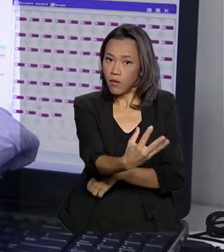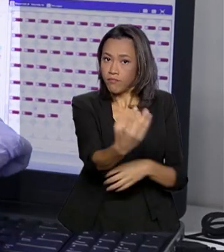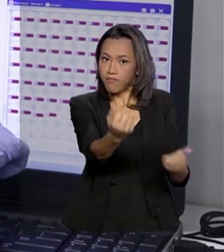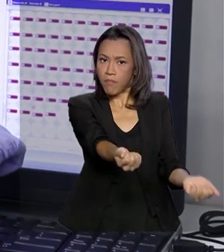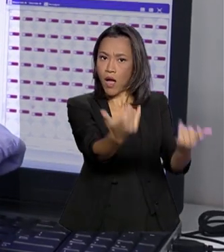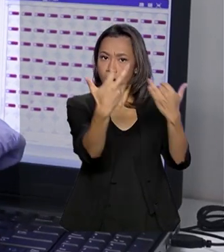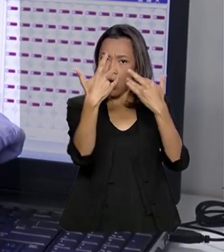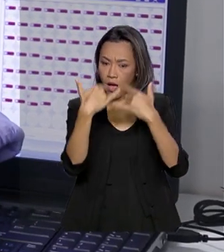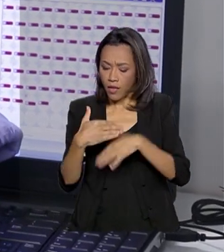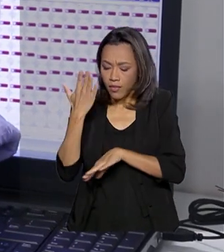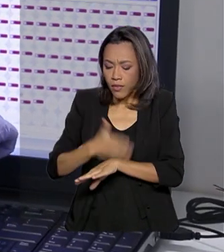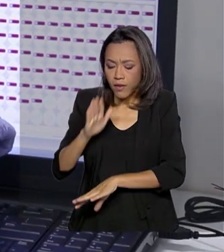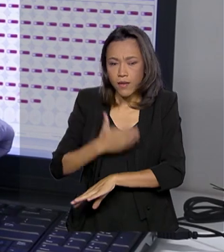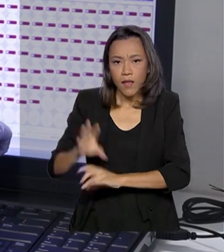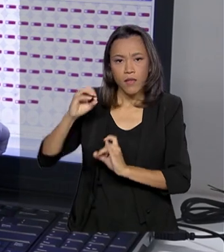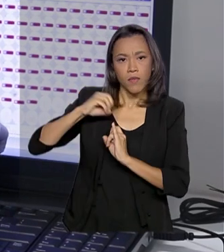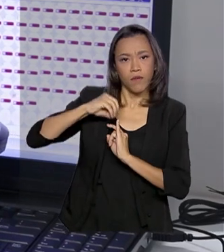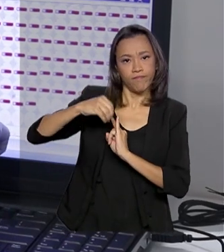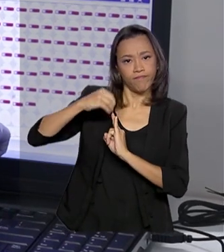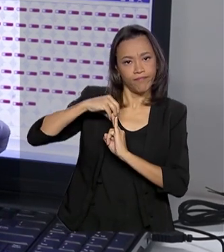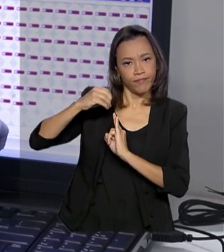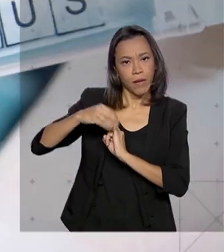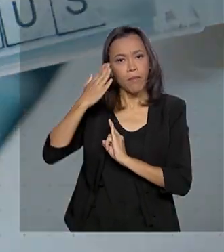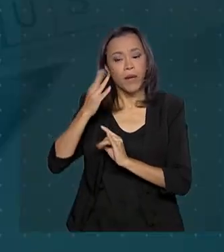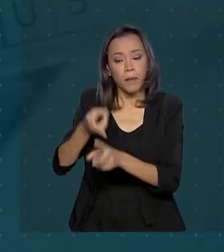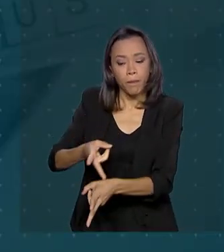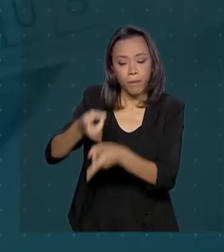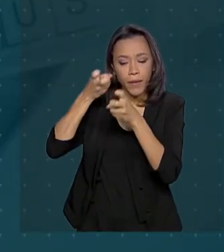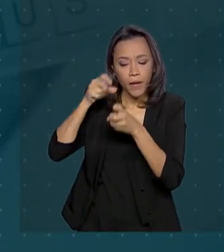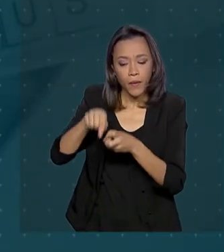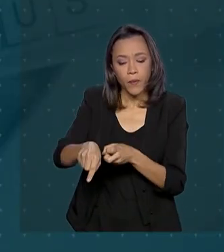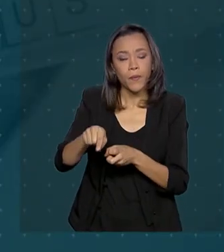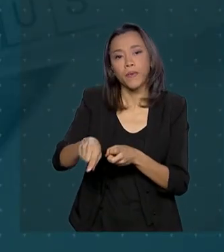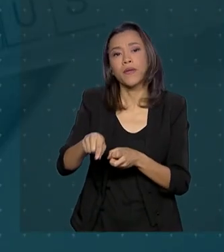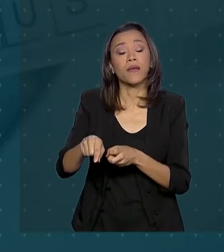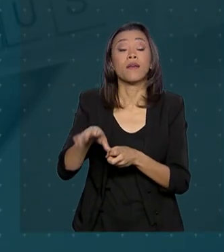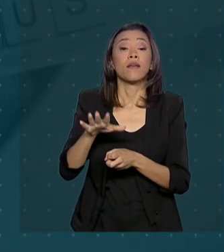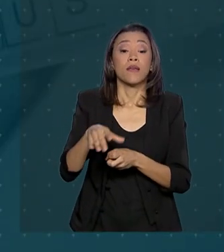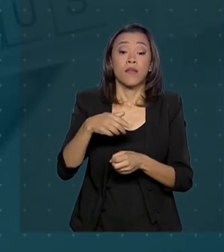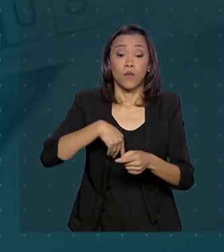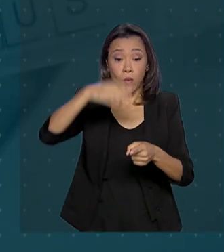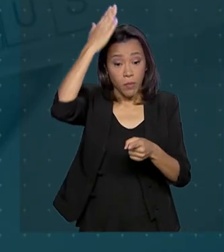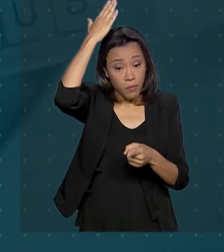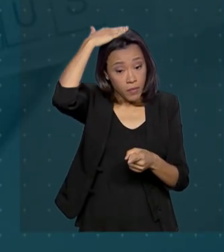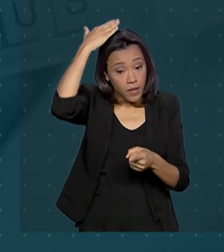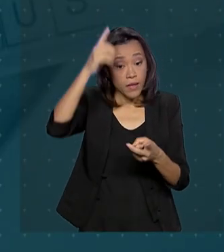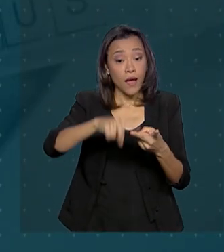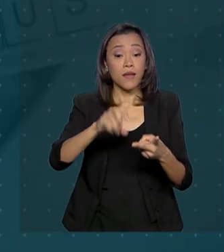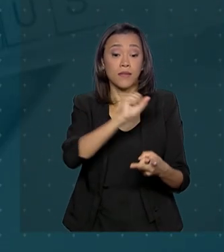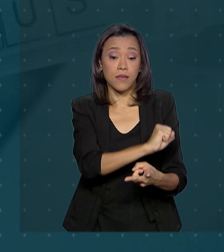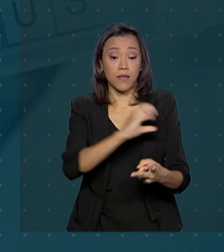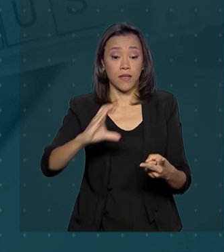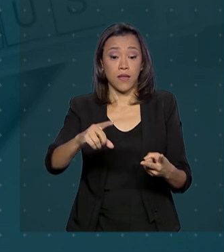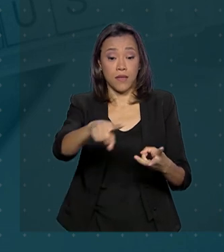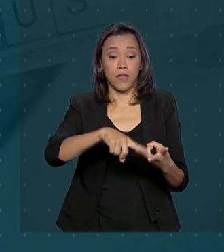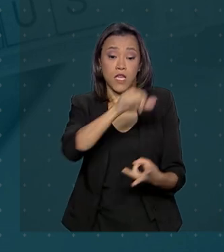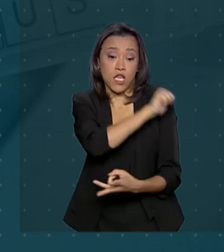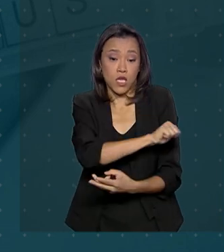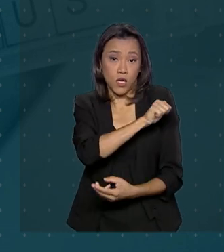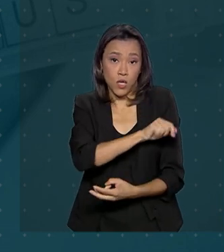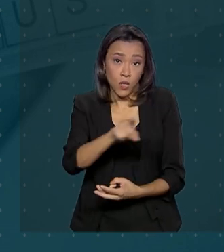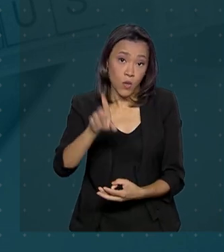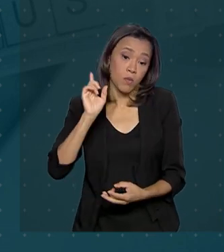para fazerem o diagnóstico do novo coronavírus. Estão na lista profissionais do Paraná, Santa Catarina, Rio de Janeiro,